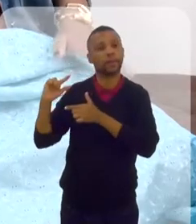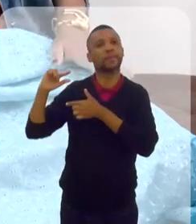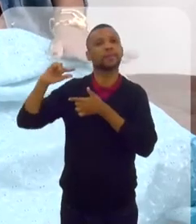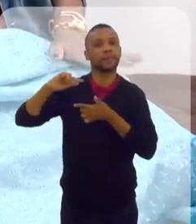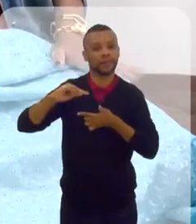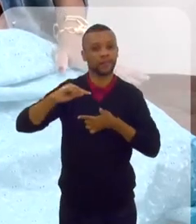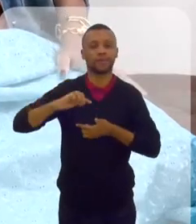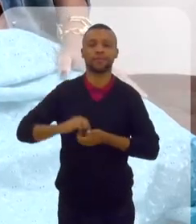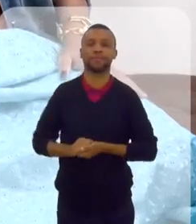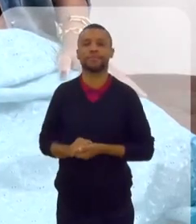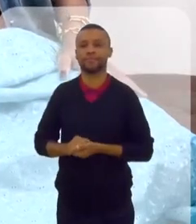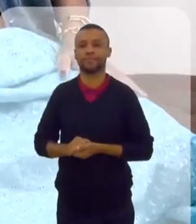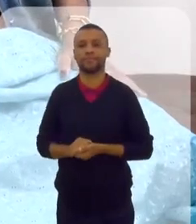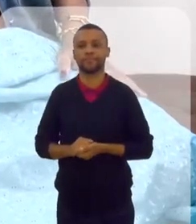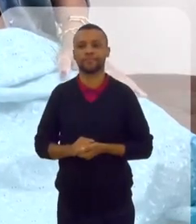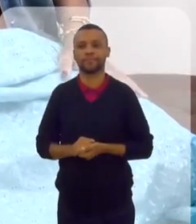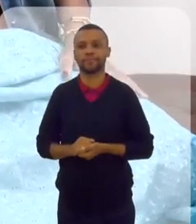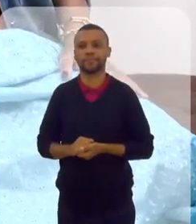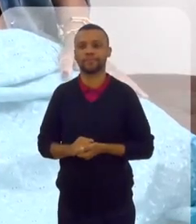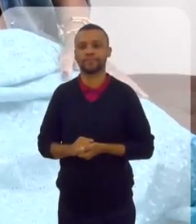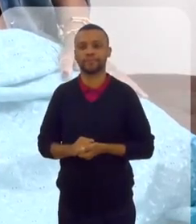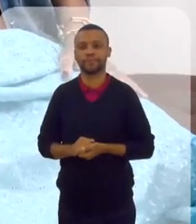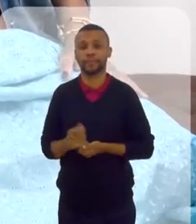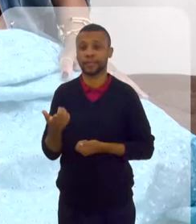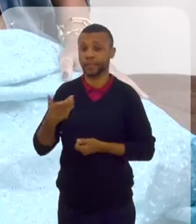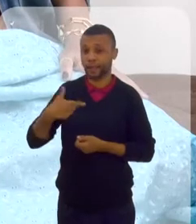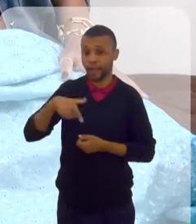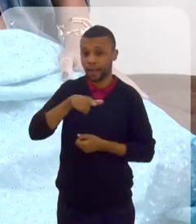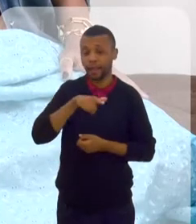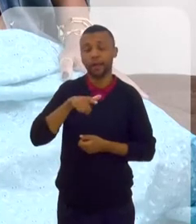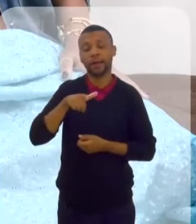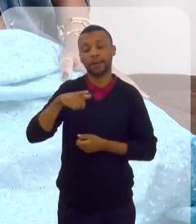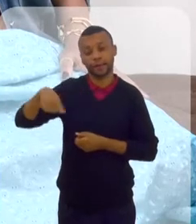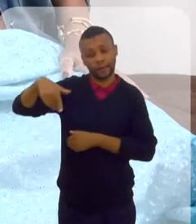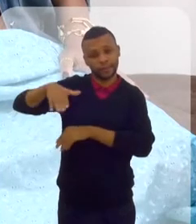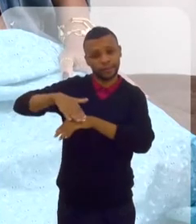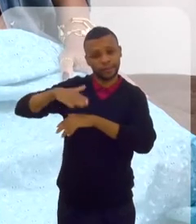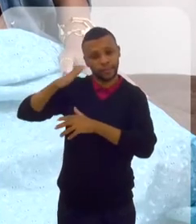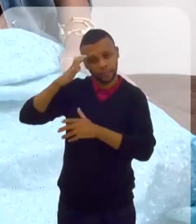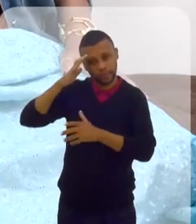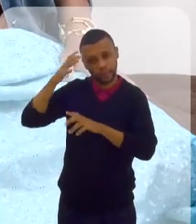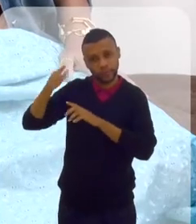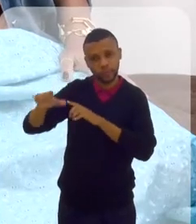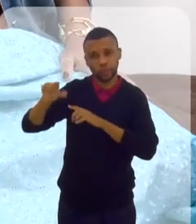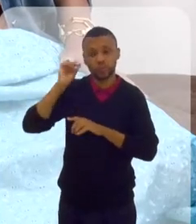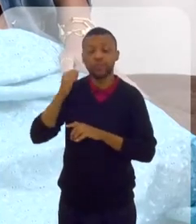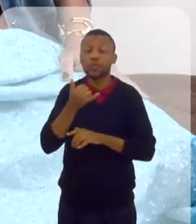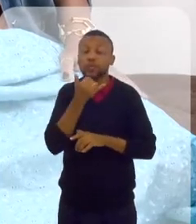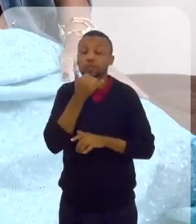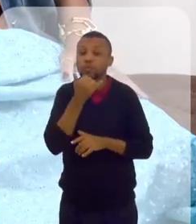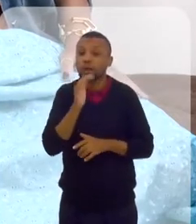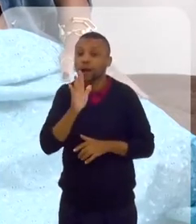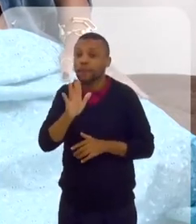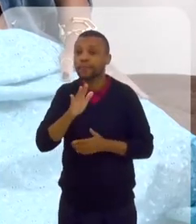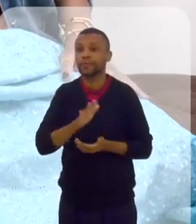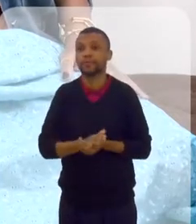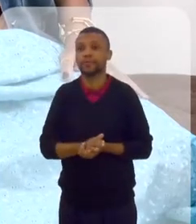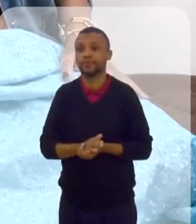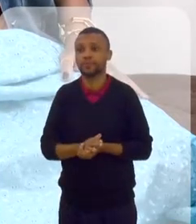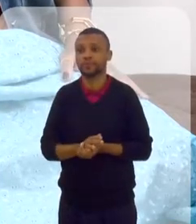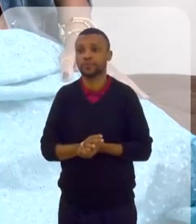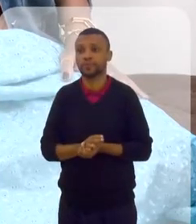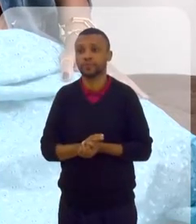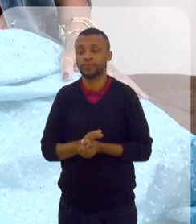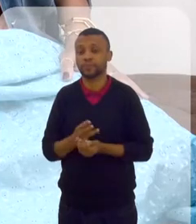quer que eles passem pelo mesmo que você passou. Uma decisão deles. É, assim... Ah, e aliás, deixa eu falar. Dois são